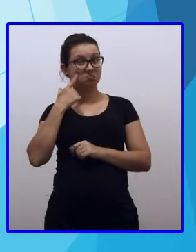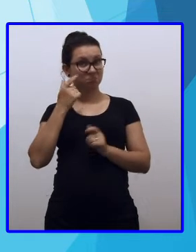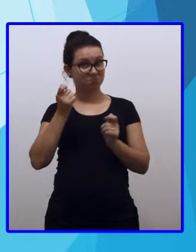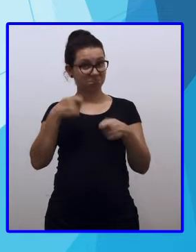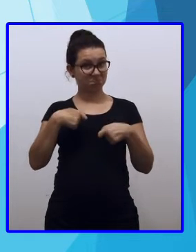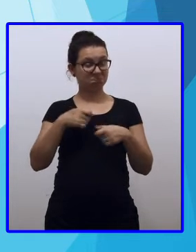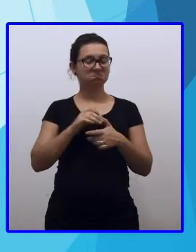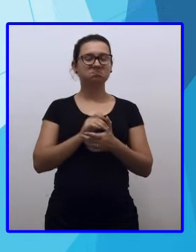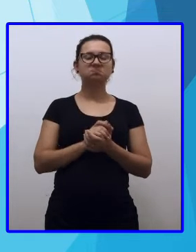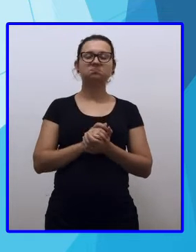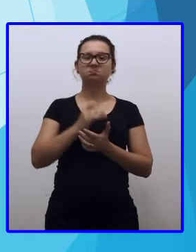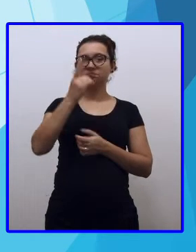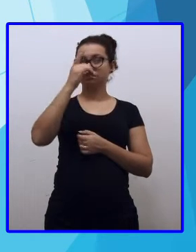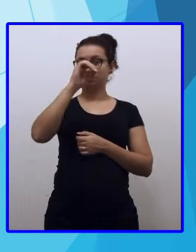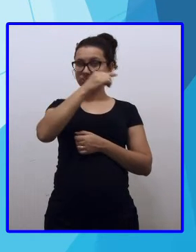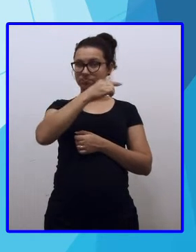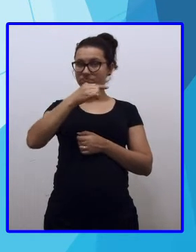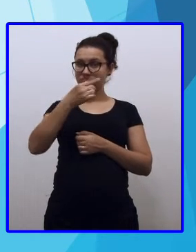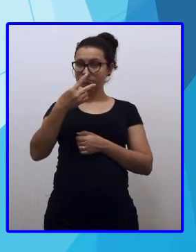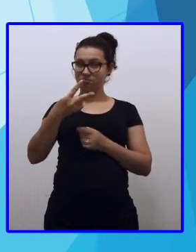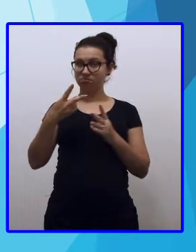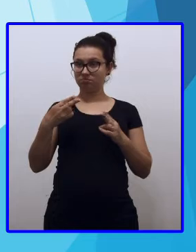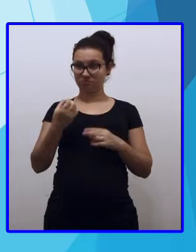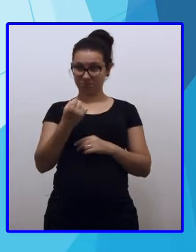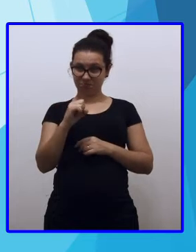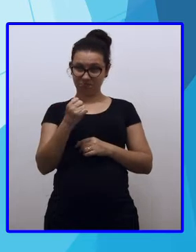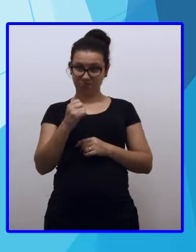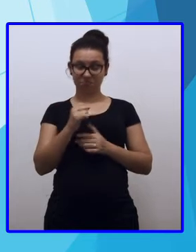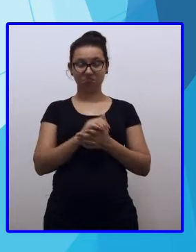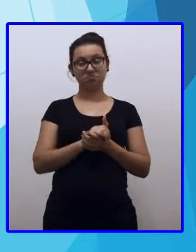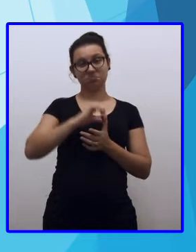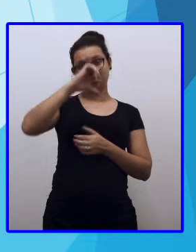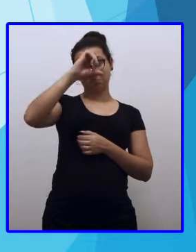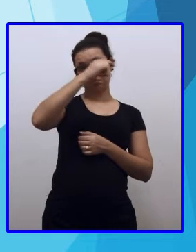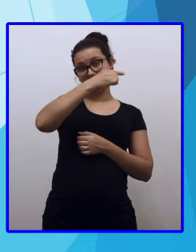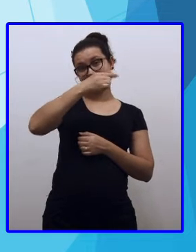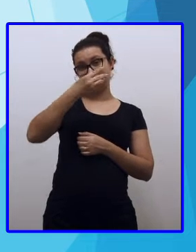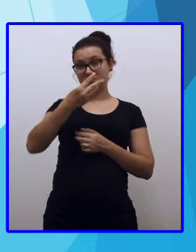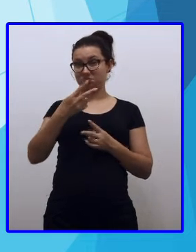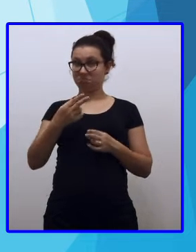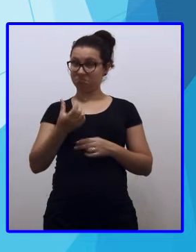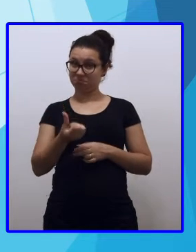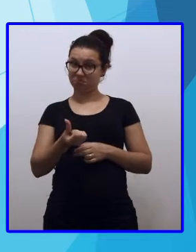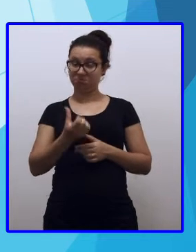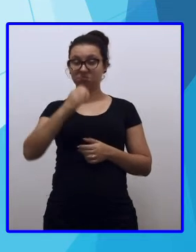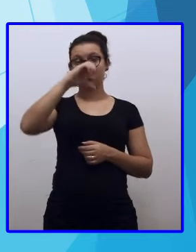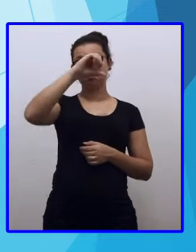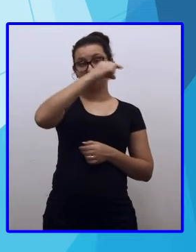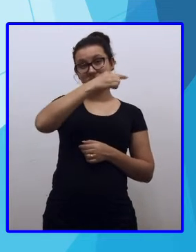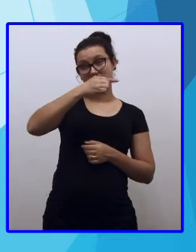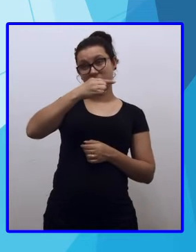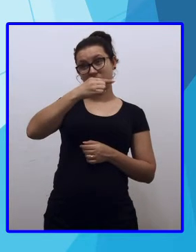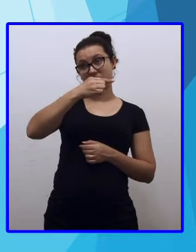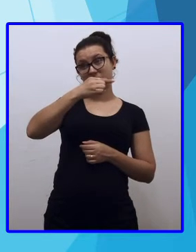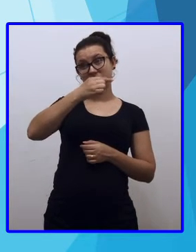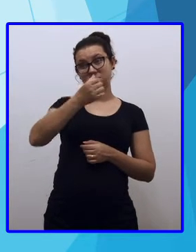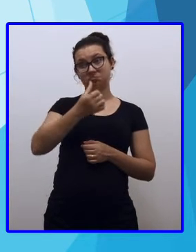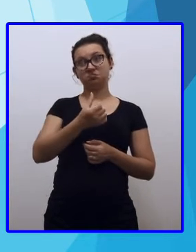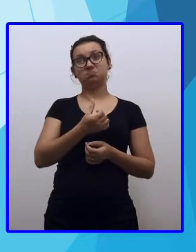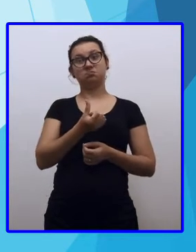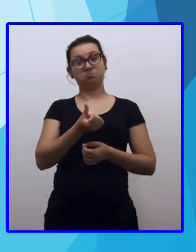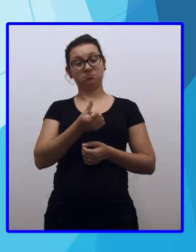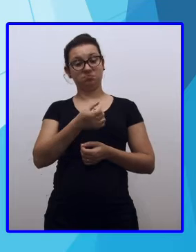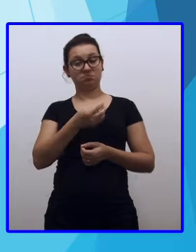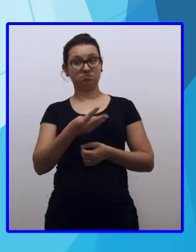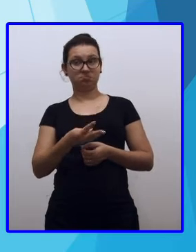fazer. Dez menos dois, oito. Nove menos três, seis. Nove menos três, seis. Três.